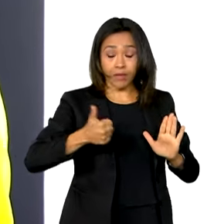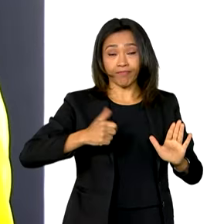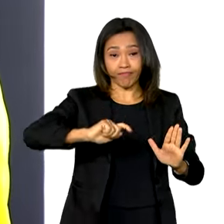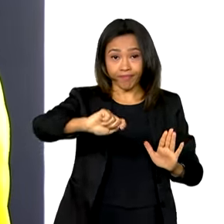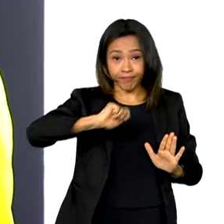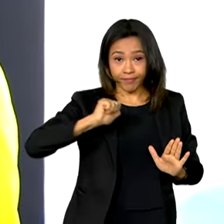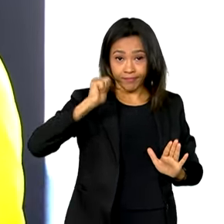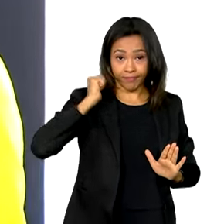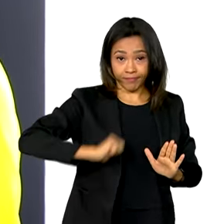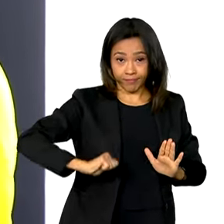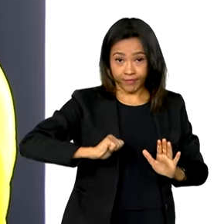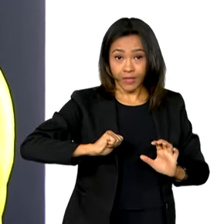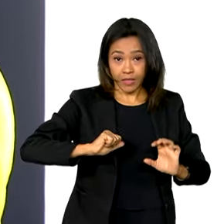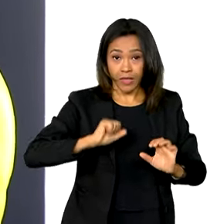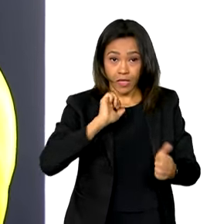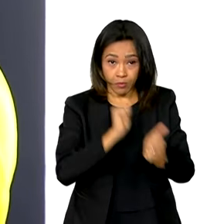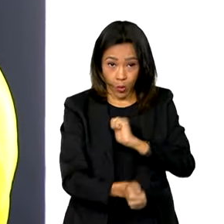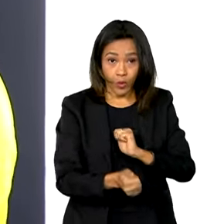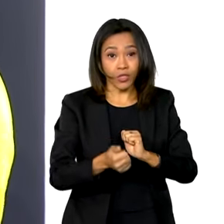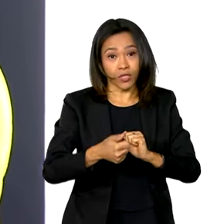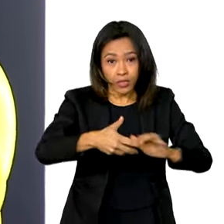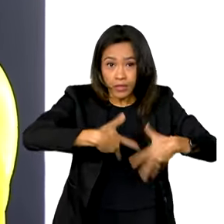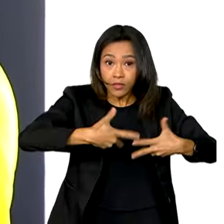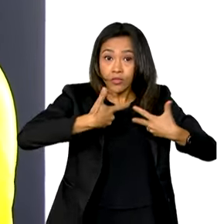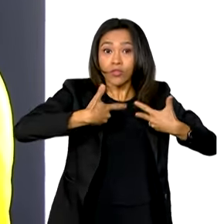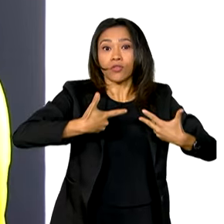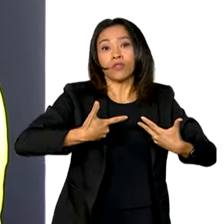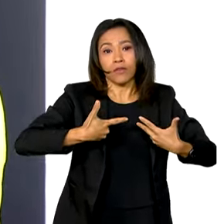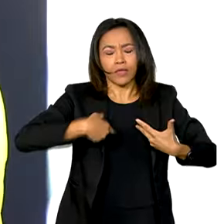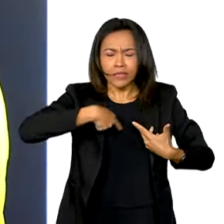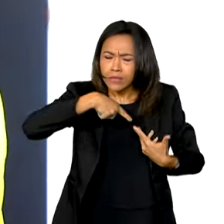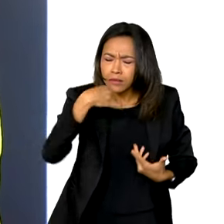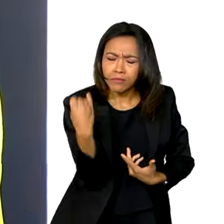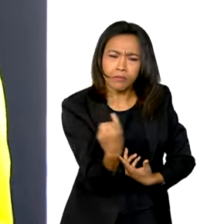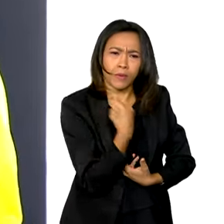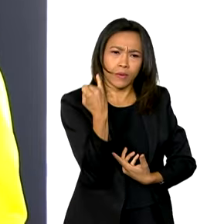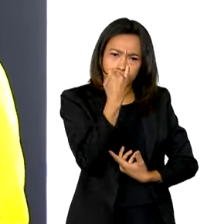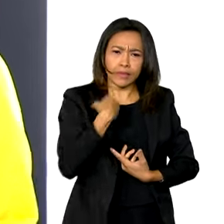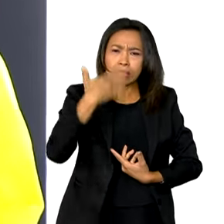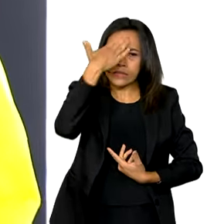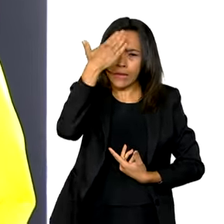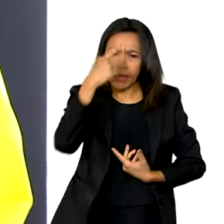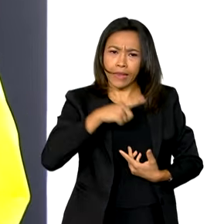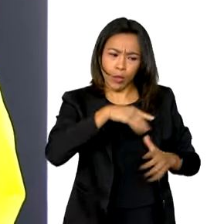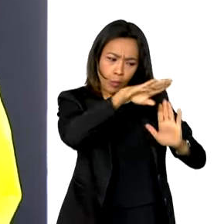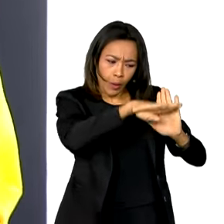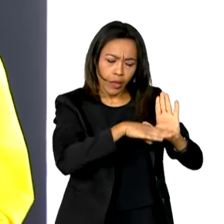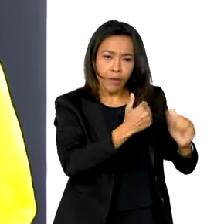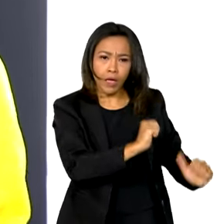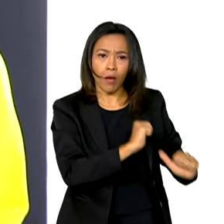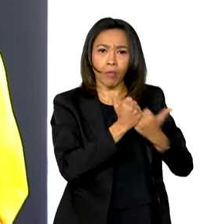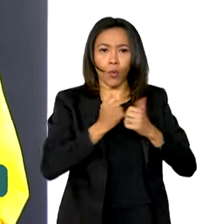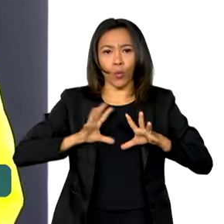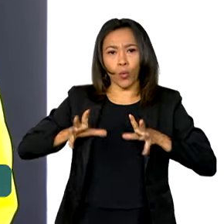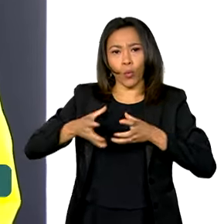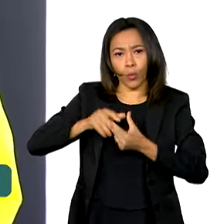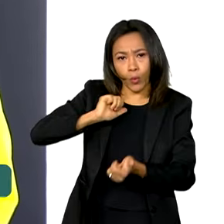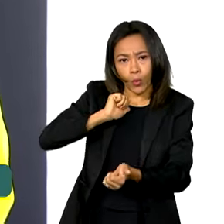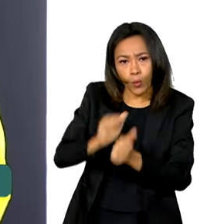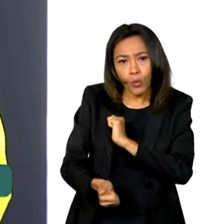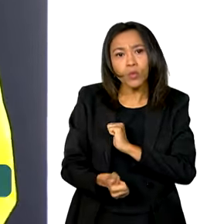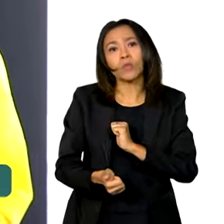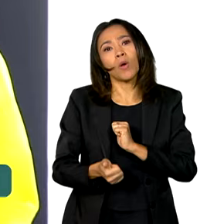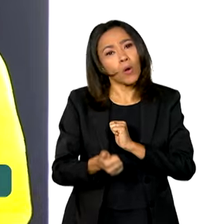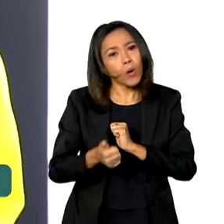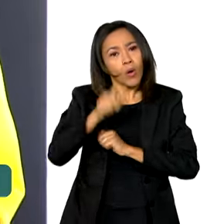de grande incentivo a nós atletas, é de grande importância saber que existe um programa como esse, incentivando os atletas